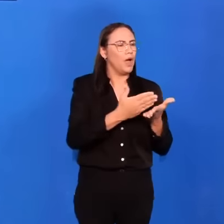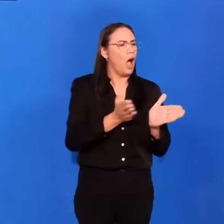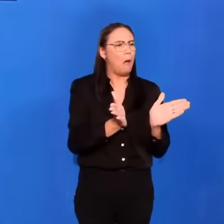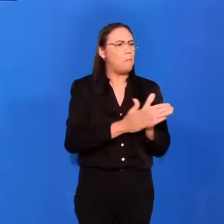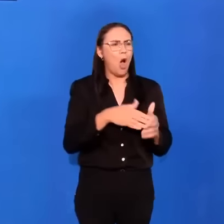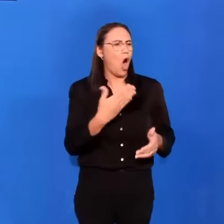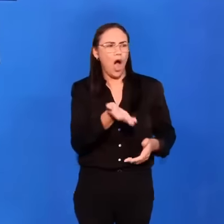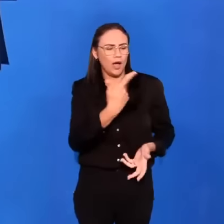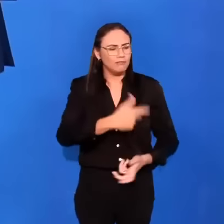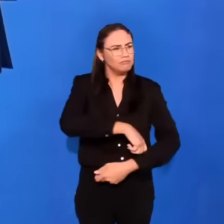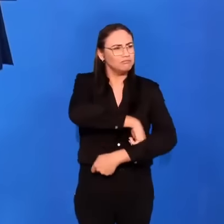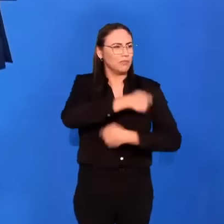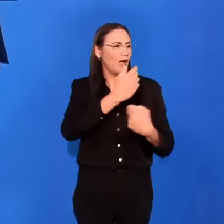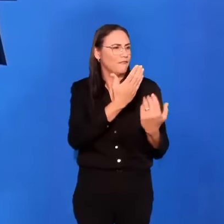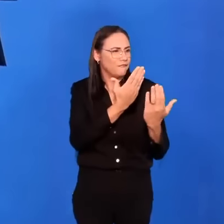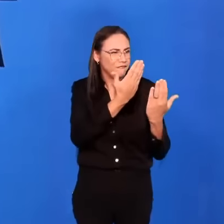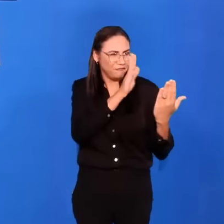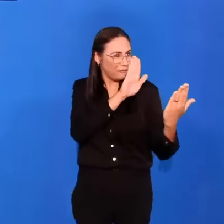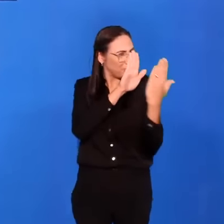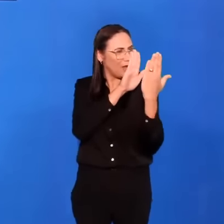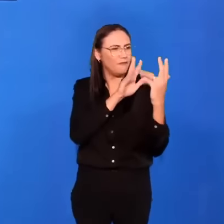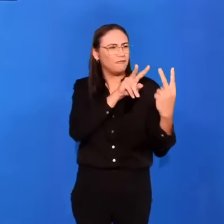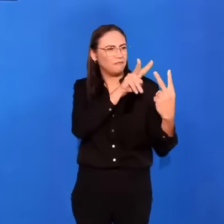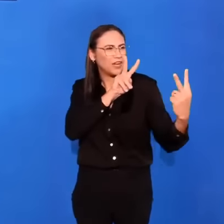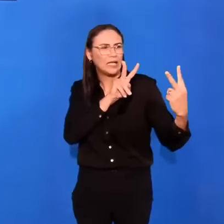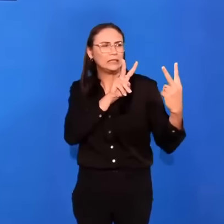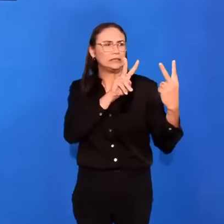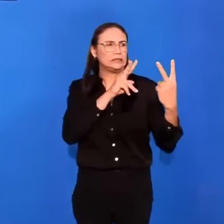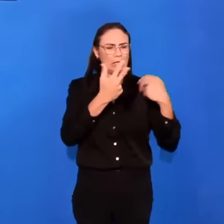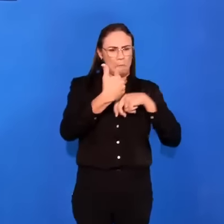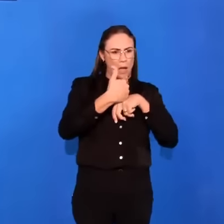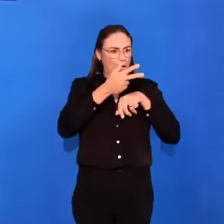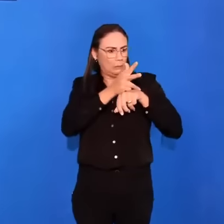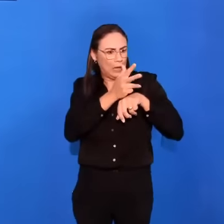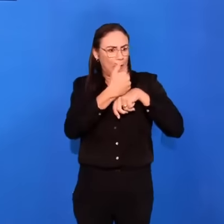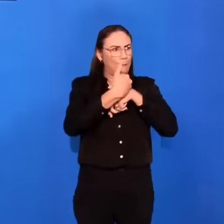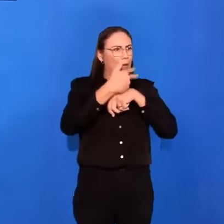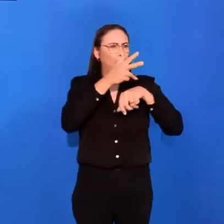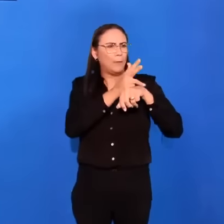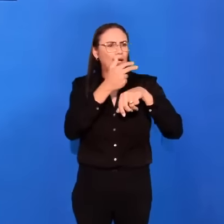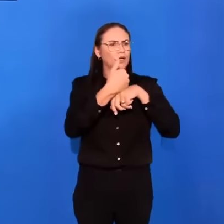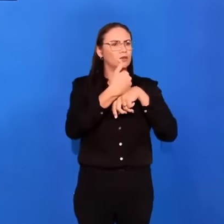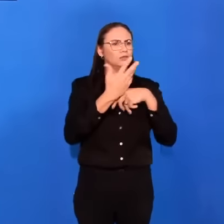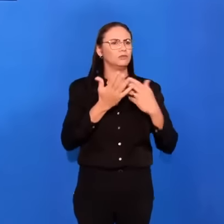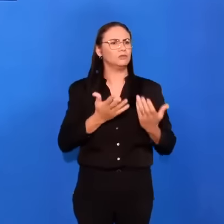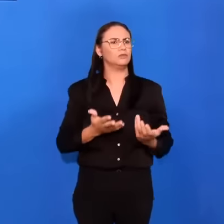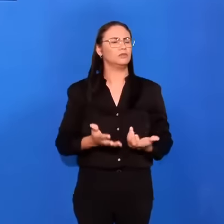uma na frente, uma diante do celular, transmitindo a imagem, uma para a outra.